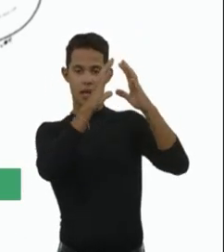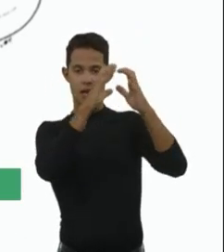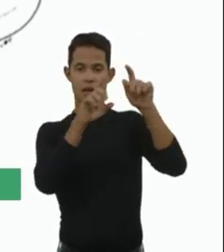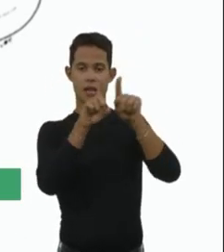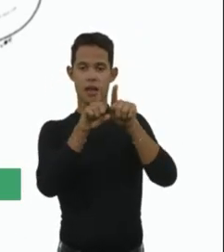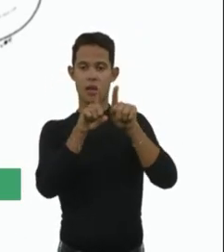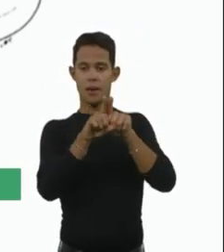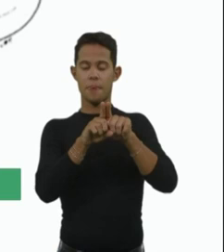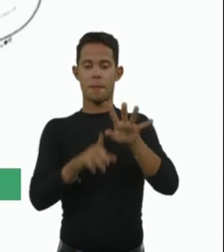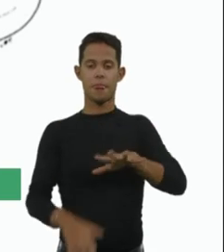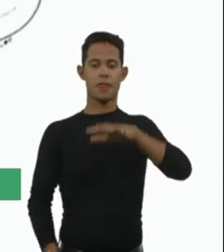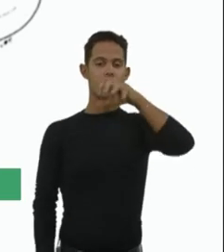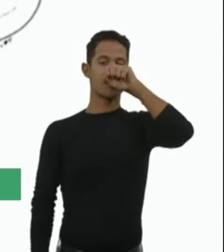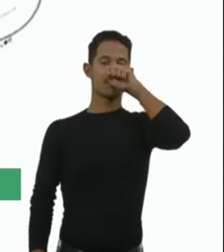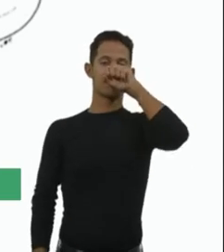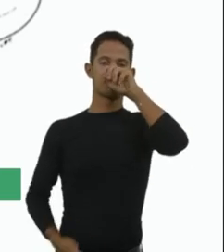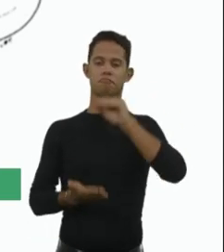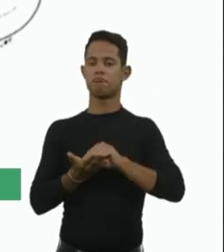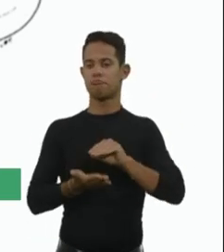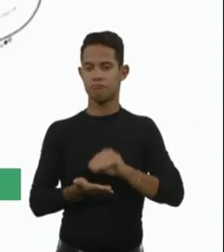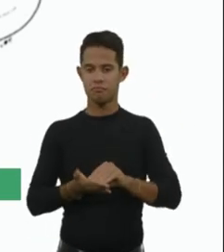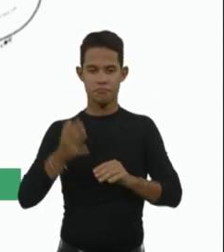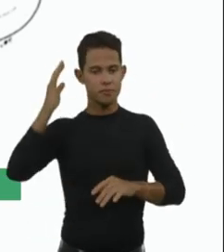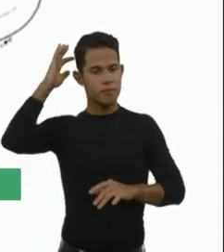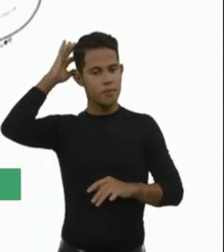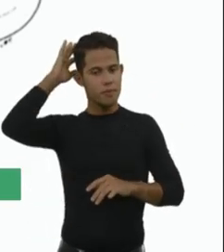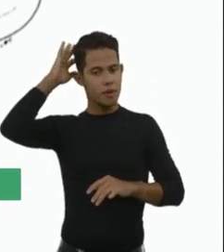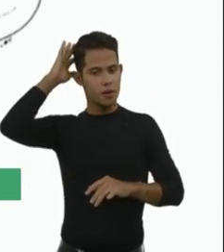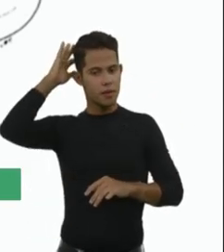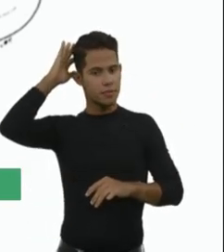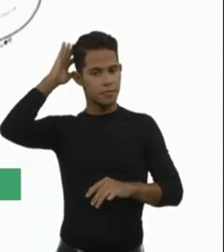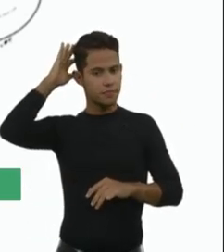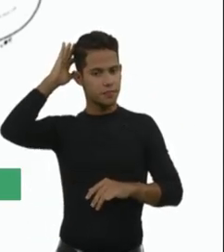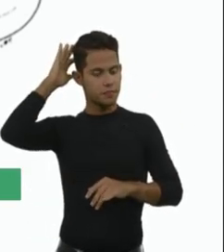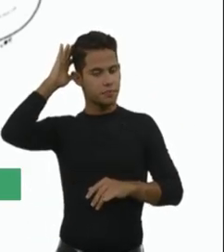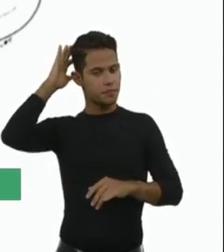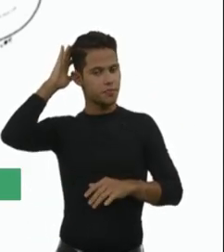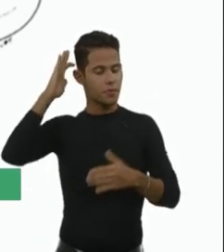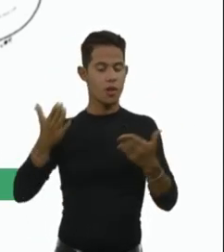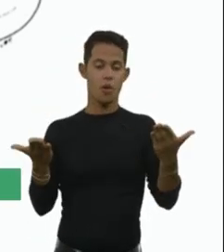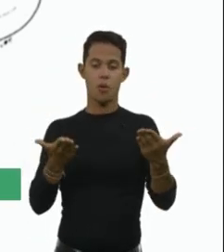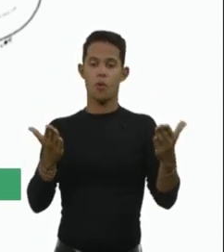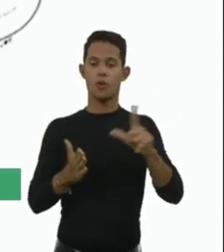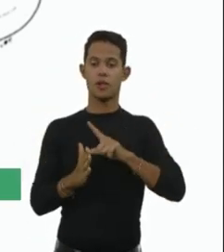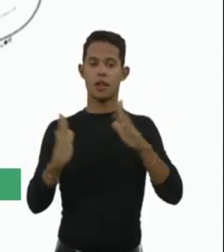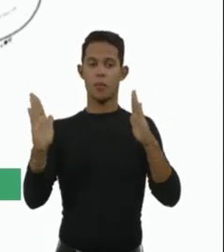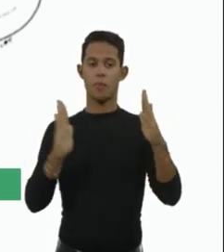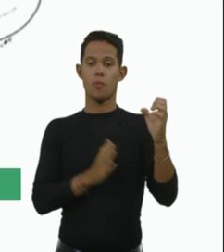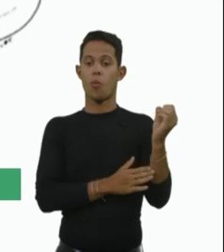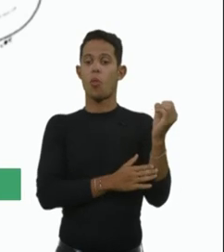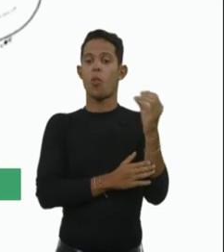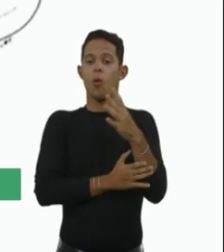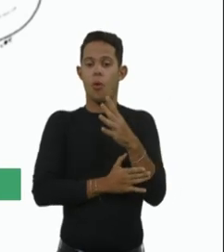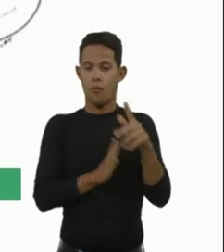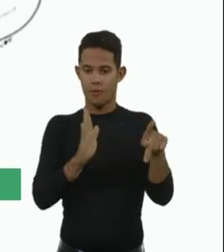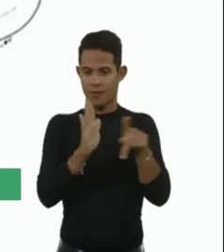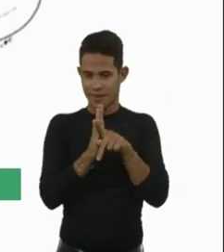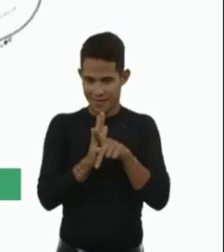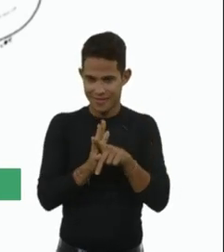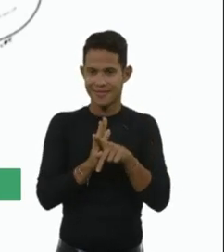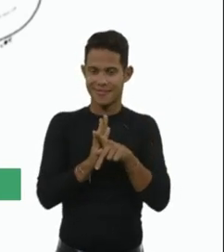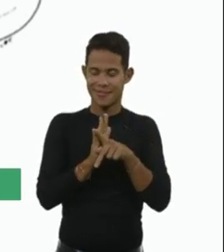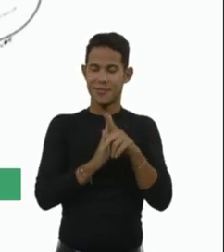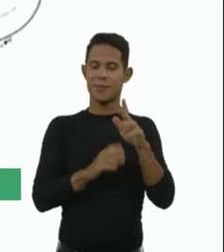ventilatória. Atualmente, a gente vive uma nova era da doença, né? Então, há poucos anos, isso, o primeiro